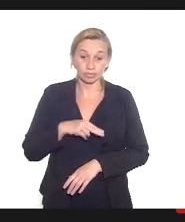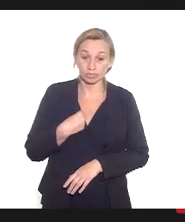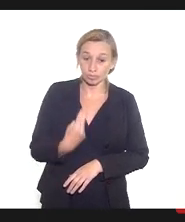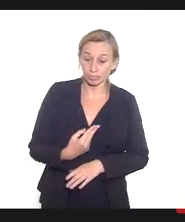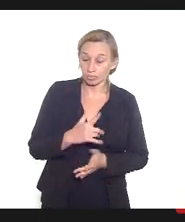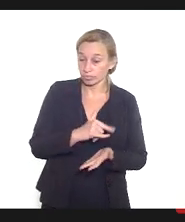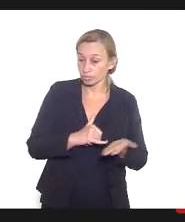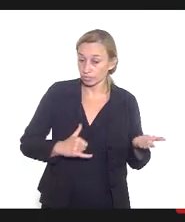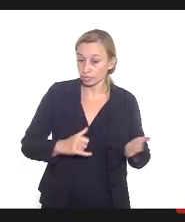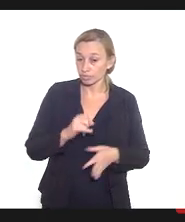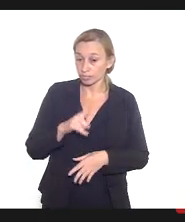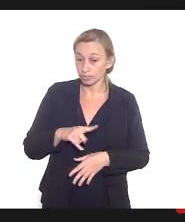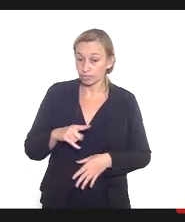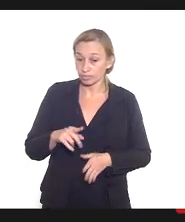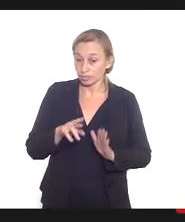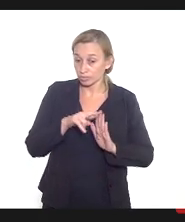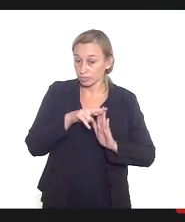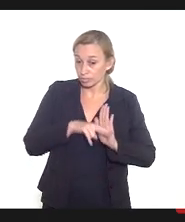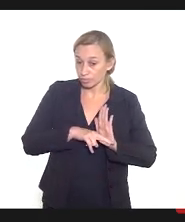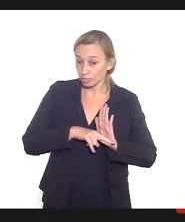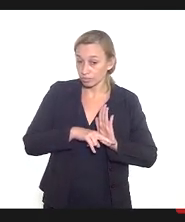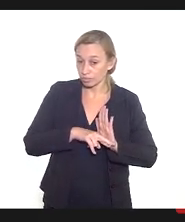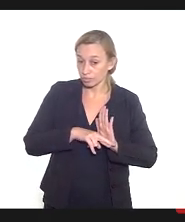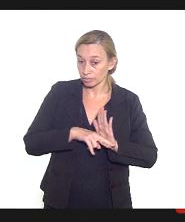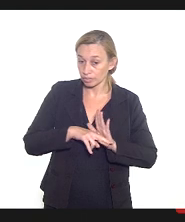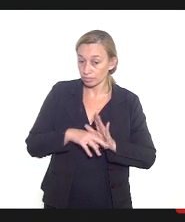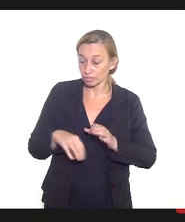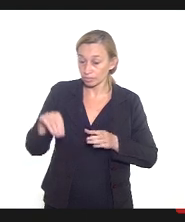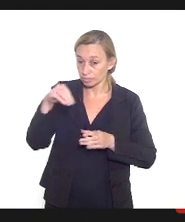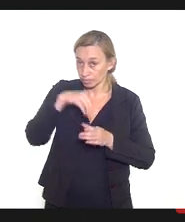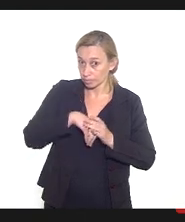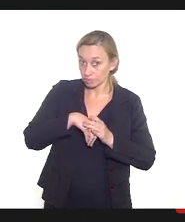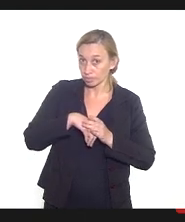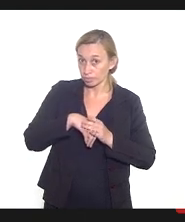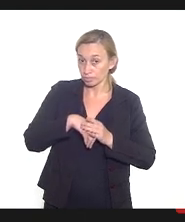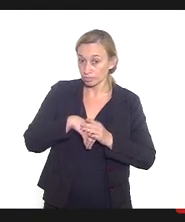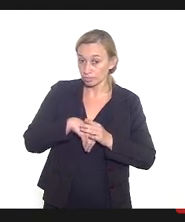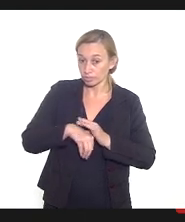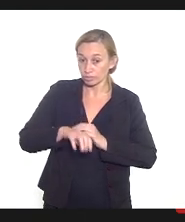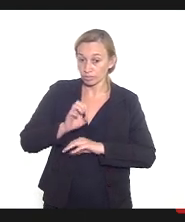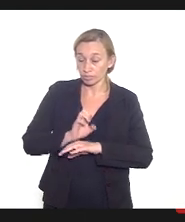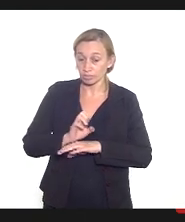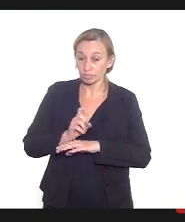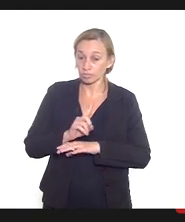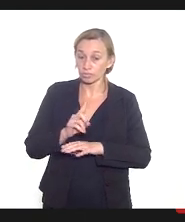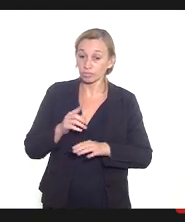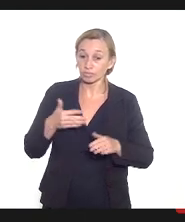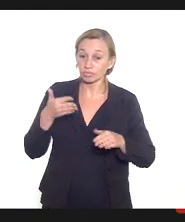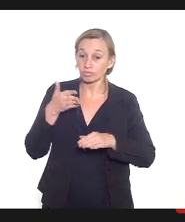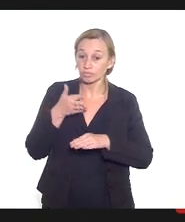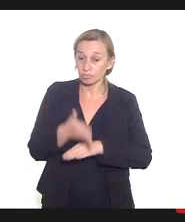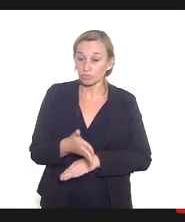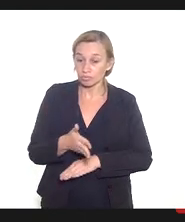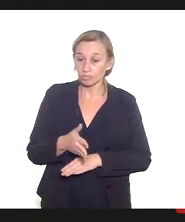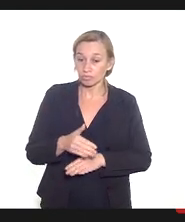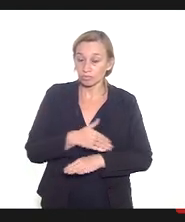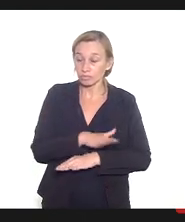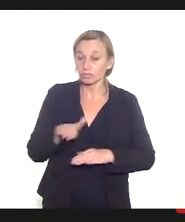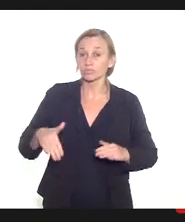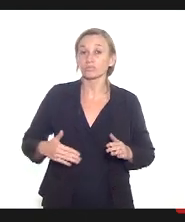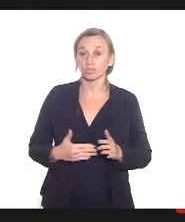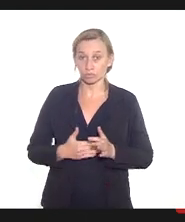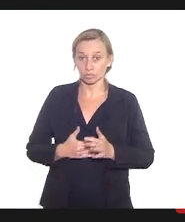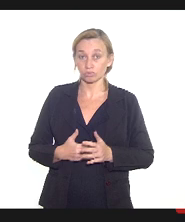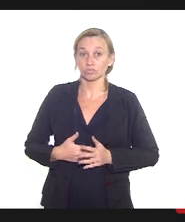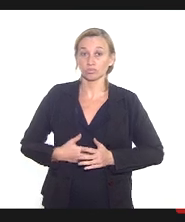isso é são normas mais internas né que não não atingem a população nem